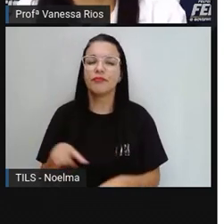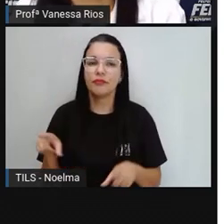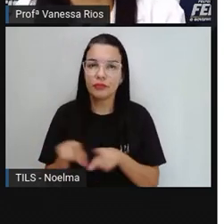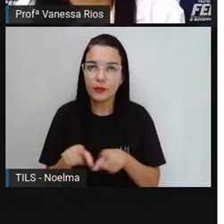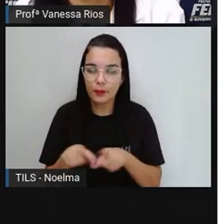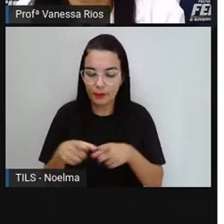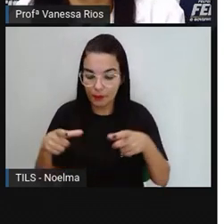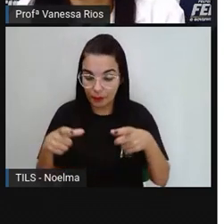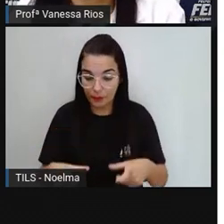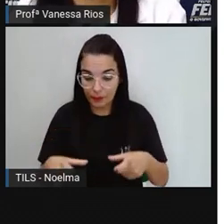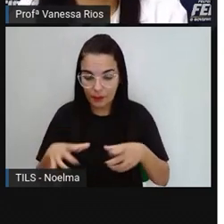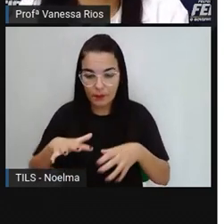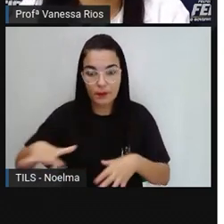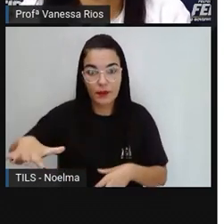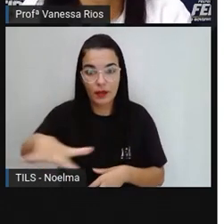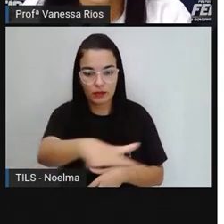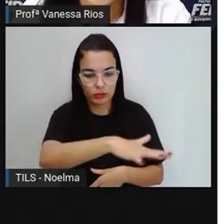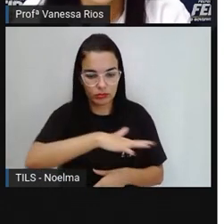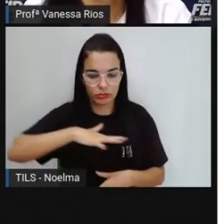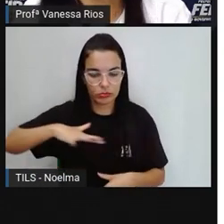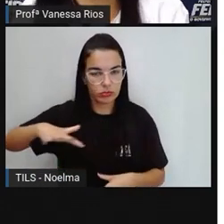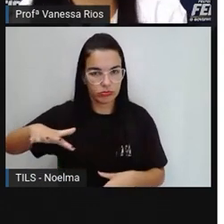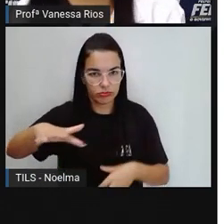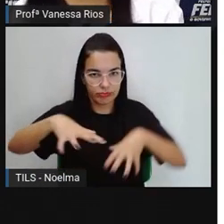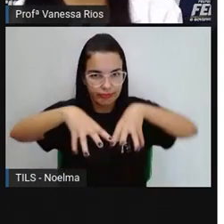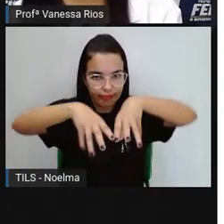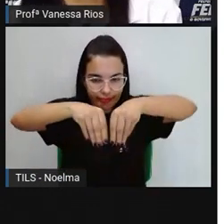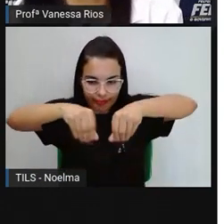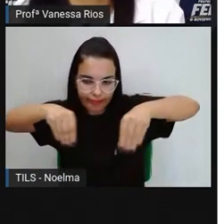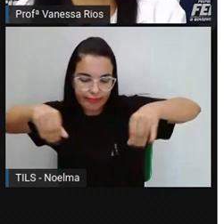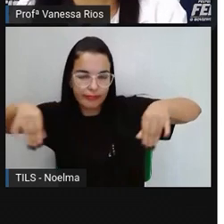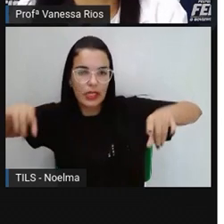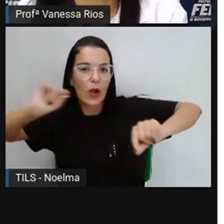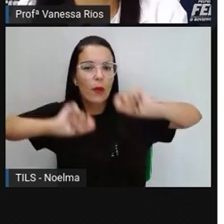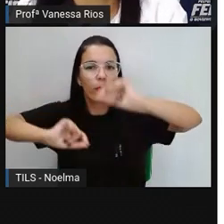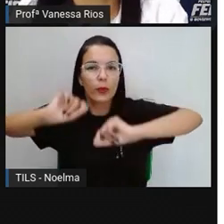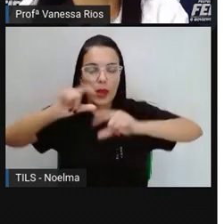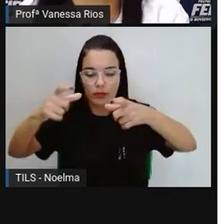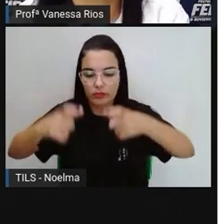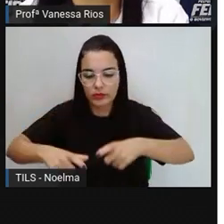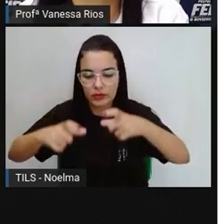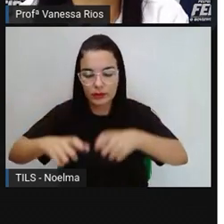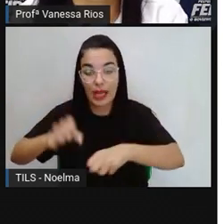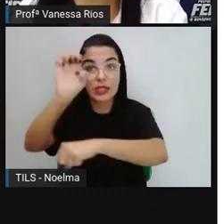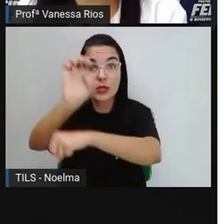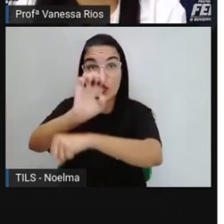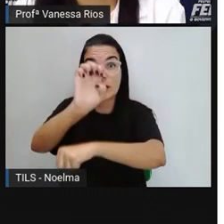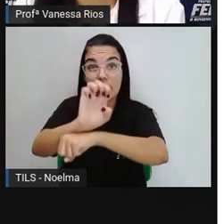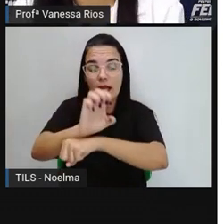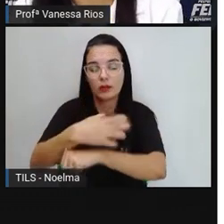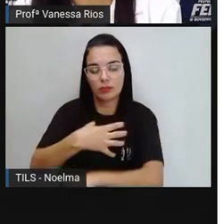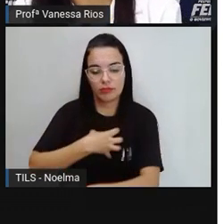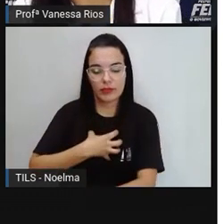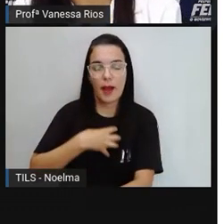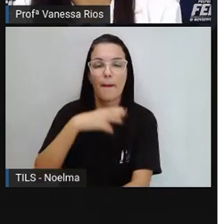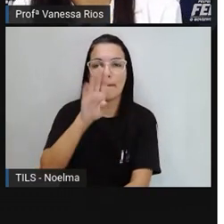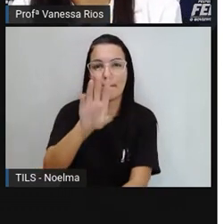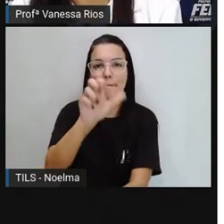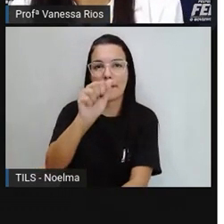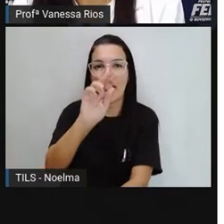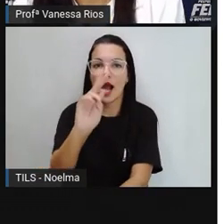territorial entendido, né? Compreendido como o espaço do Estado da Bahia.